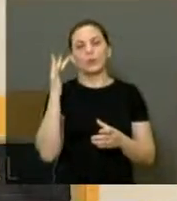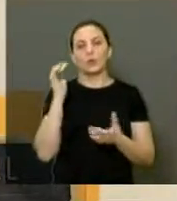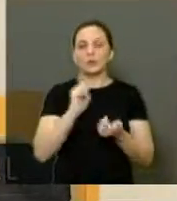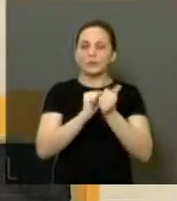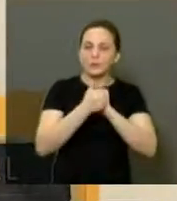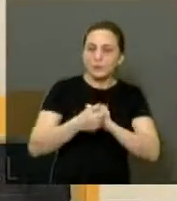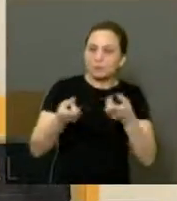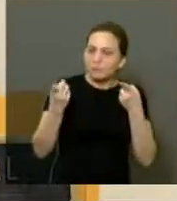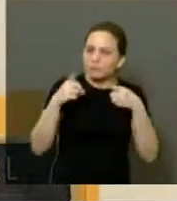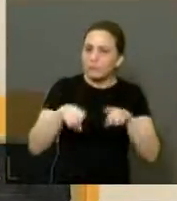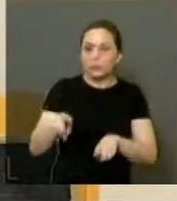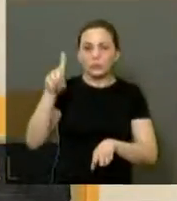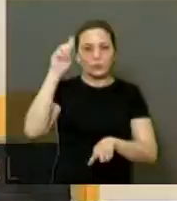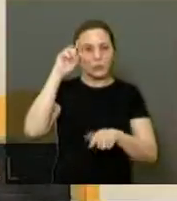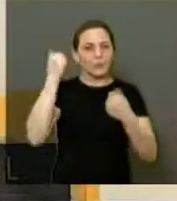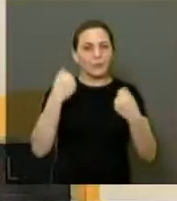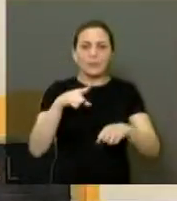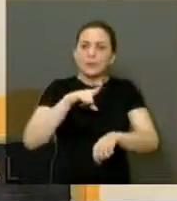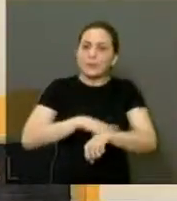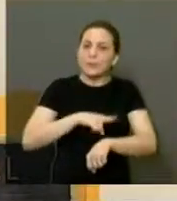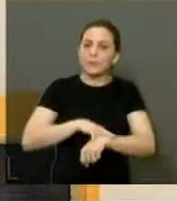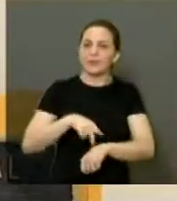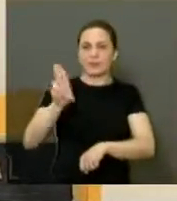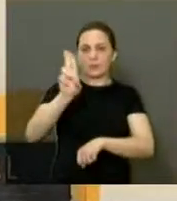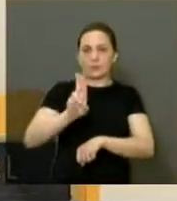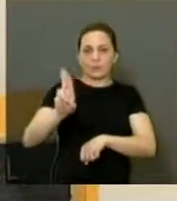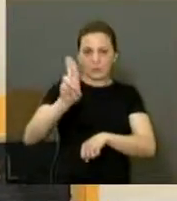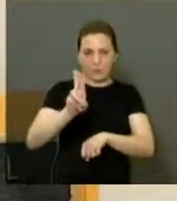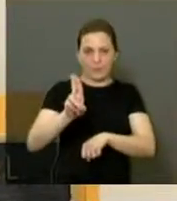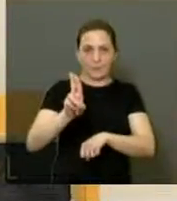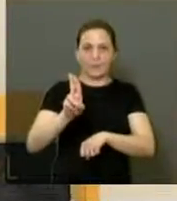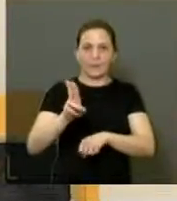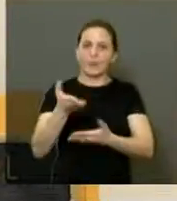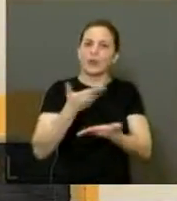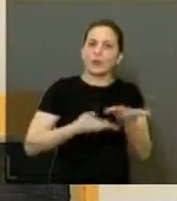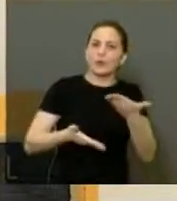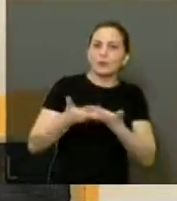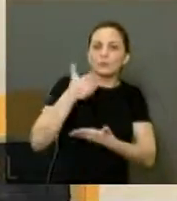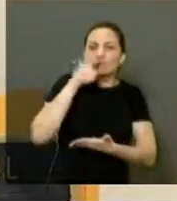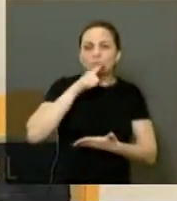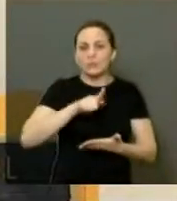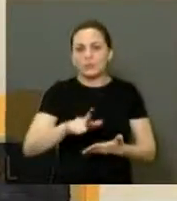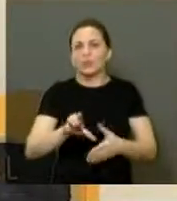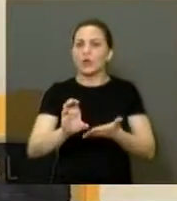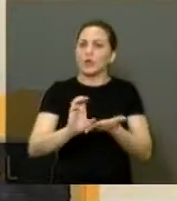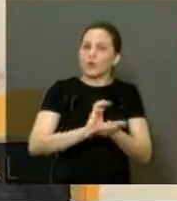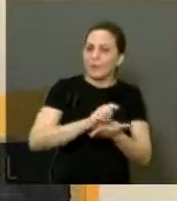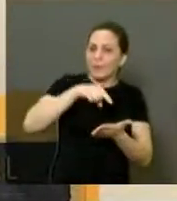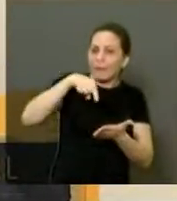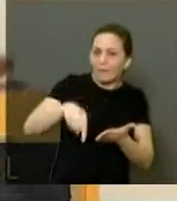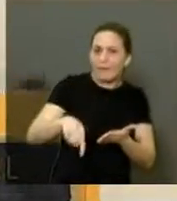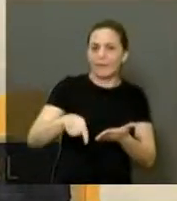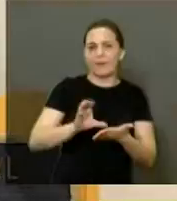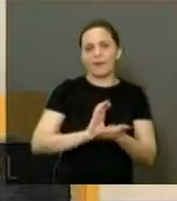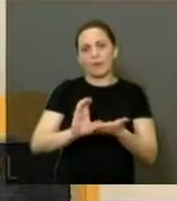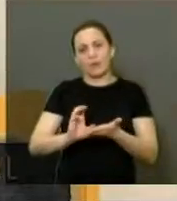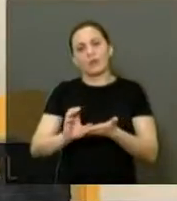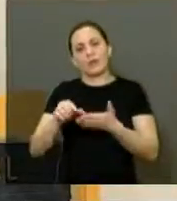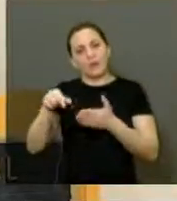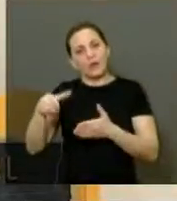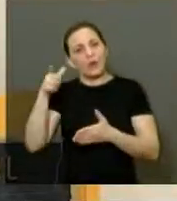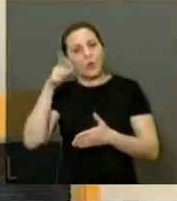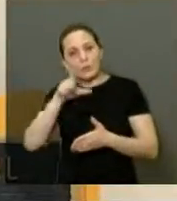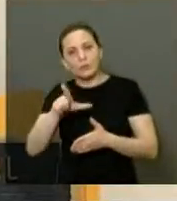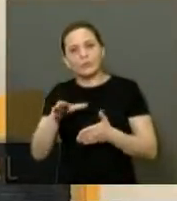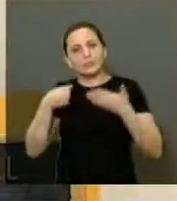dia. Então, necessita dos banheiros. Eu consegui também essa articular, essa verba para lá. Algum lugar ela ia, e eu